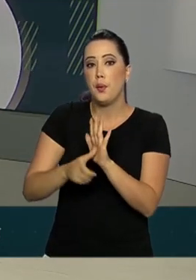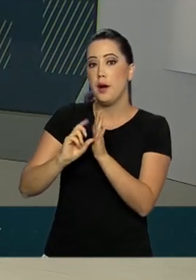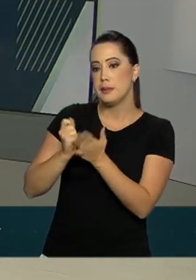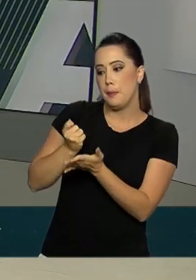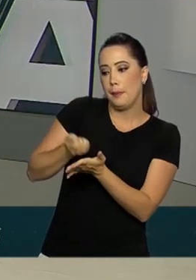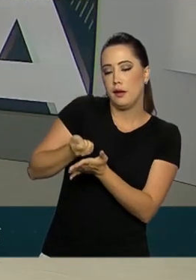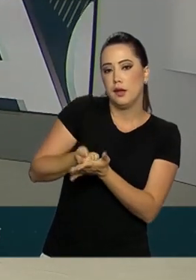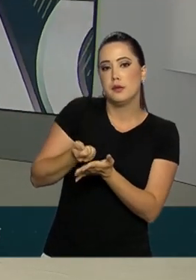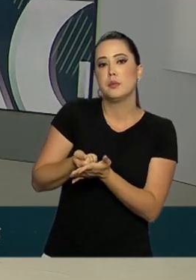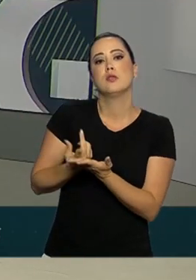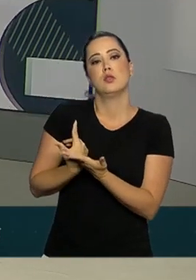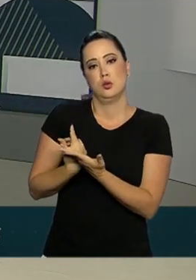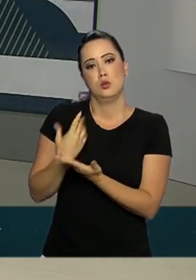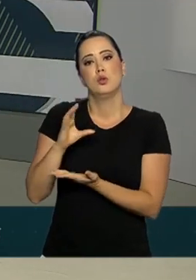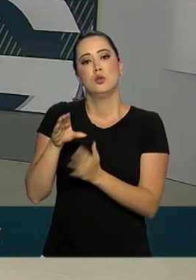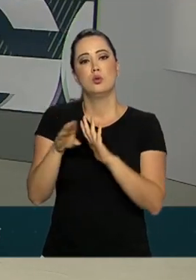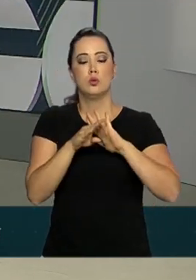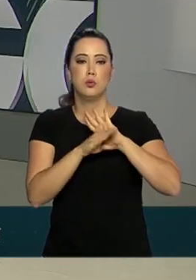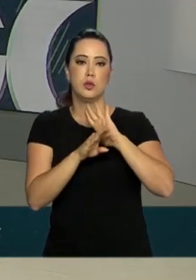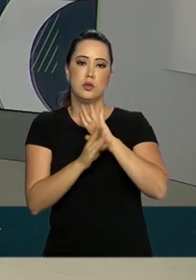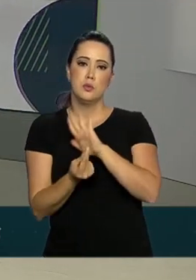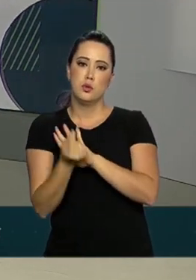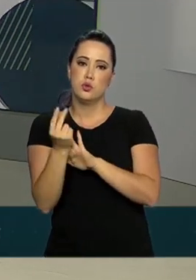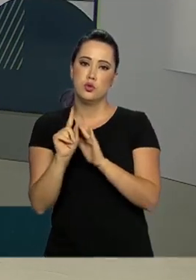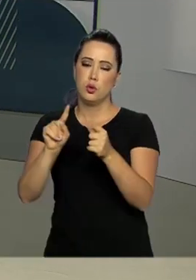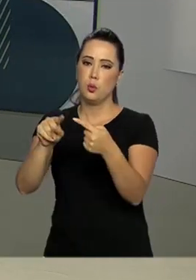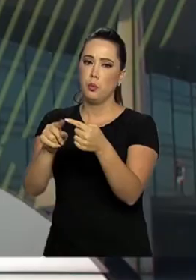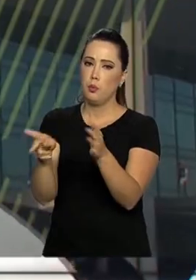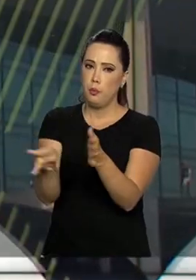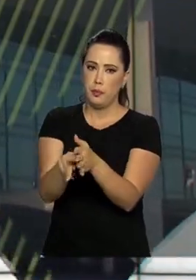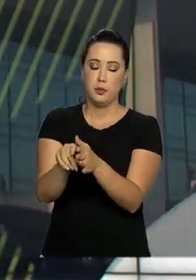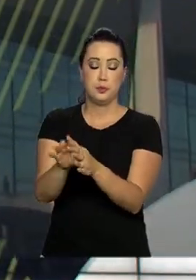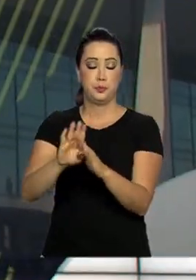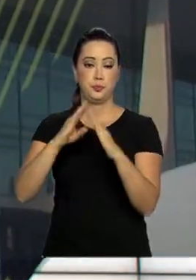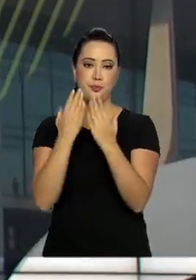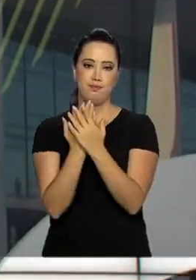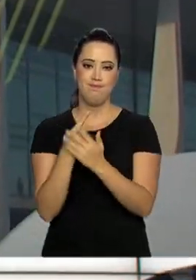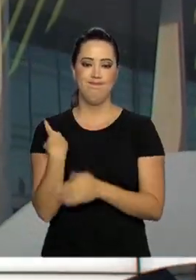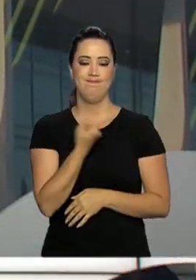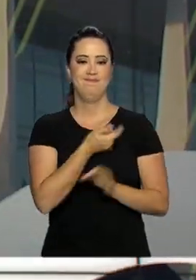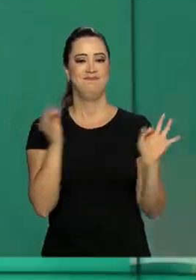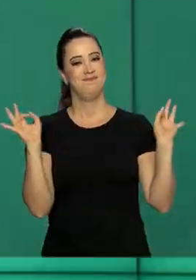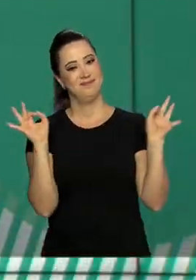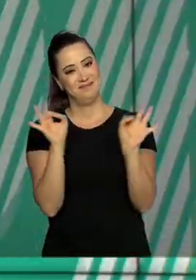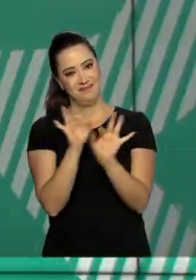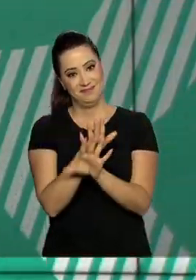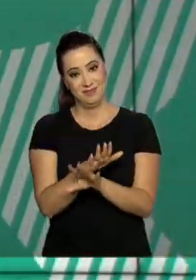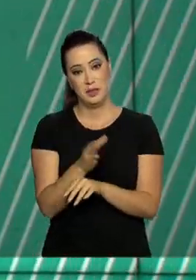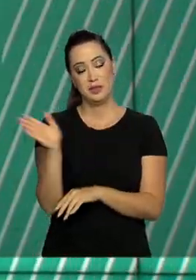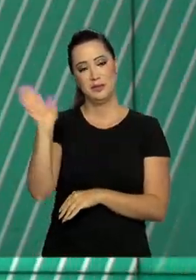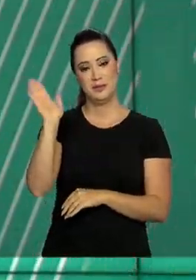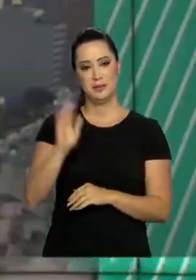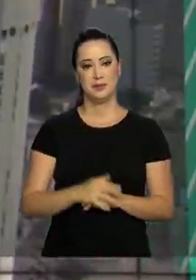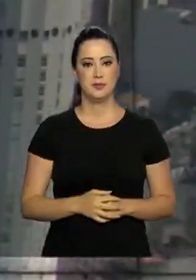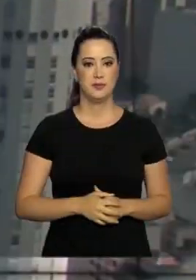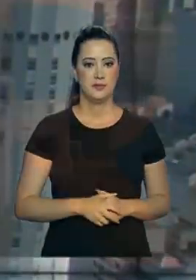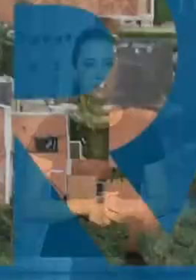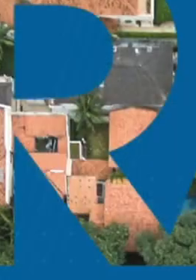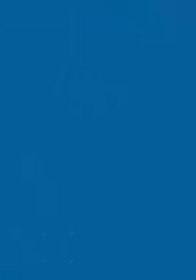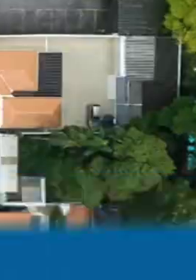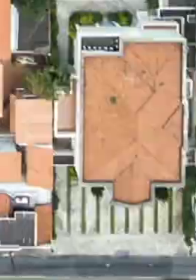antecipação do repasse do programa Dinheiro Direto na Escola. A gente fica por aqui. Até a próxima edição.